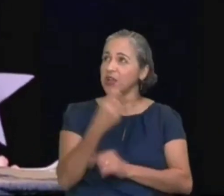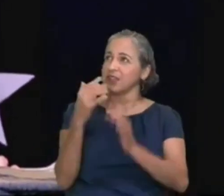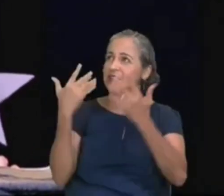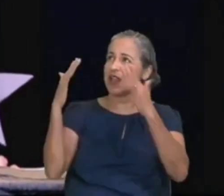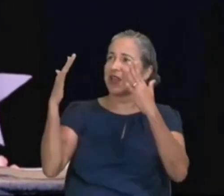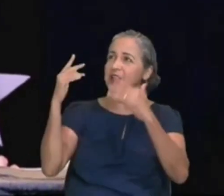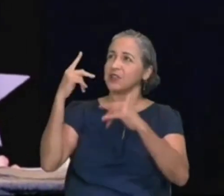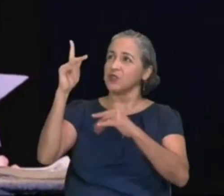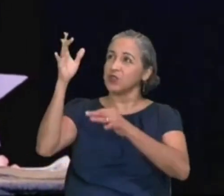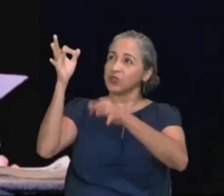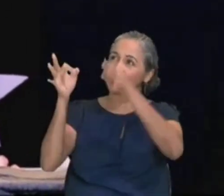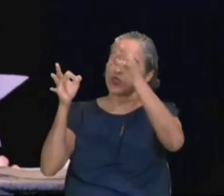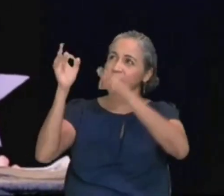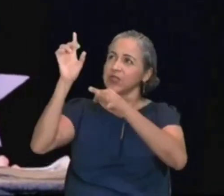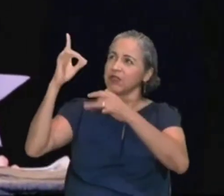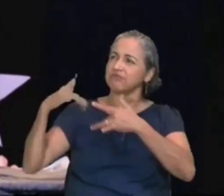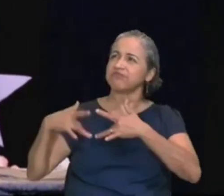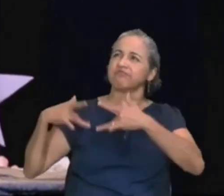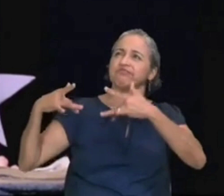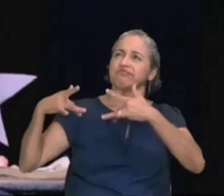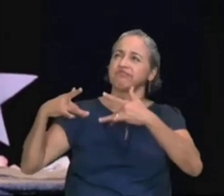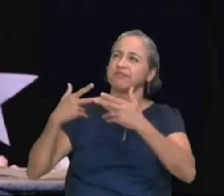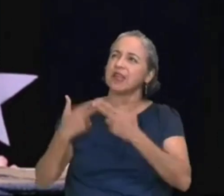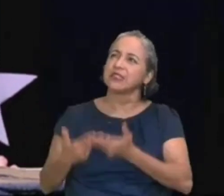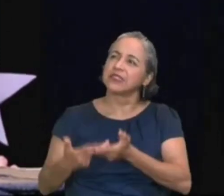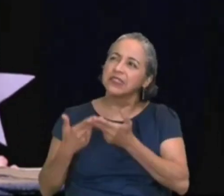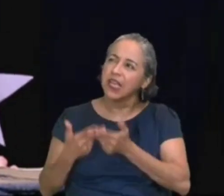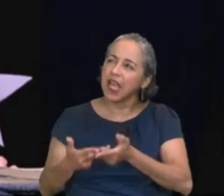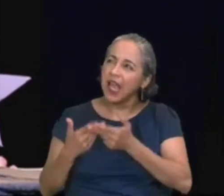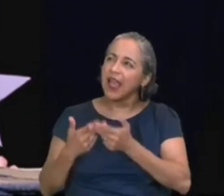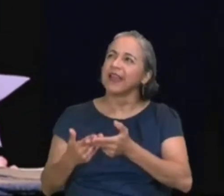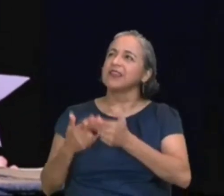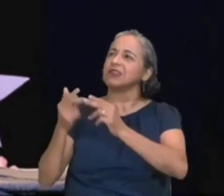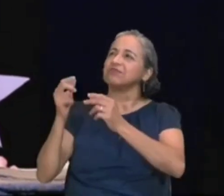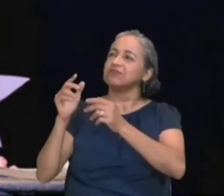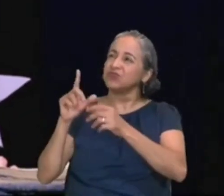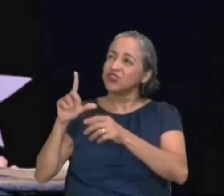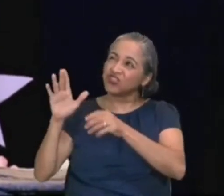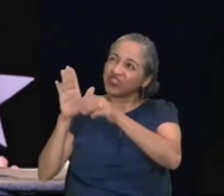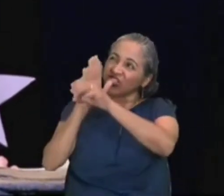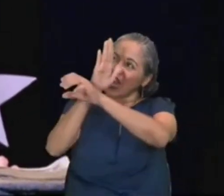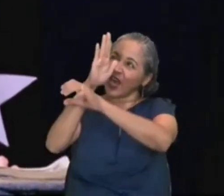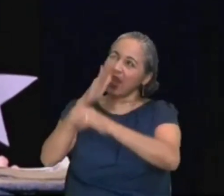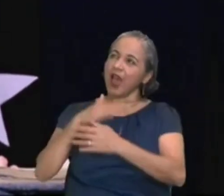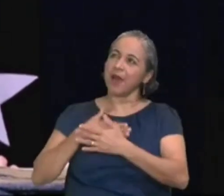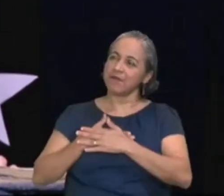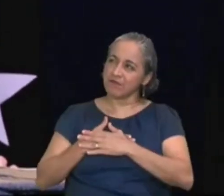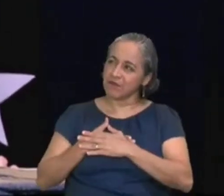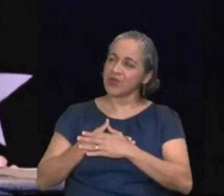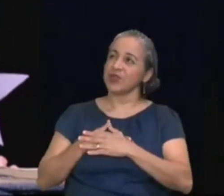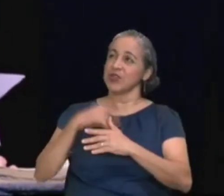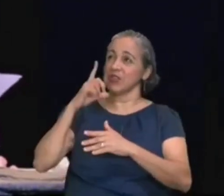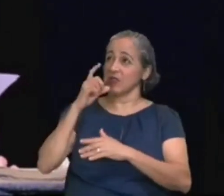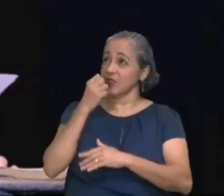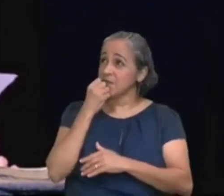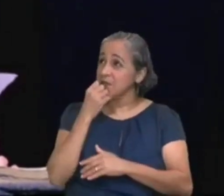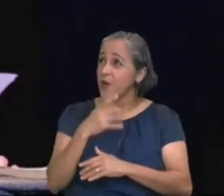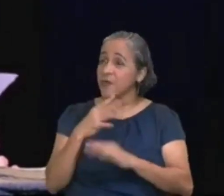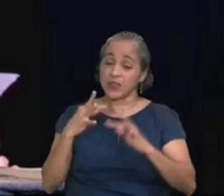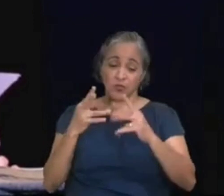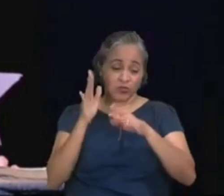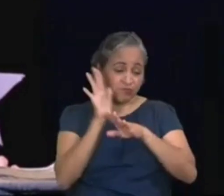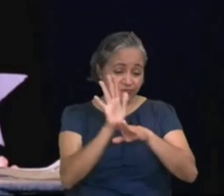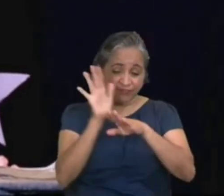Senhor, é misericordioso, e compassivo, paciente, e transbordante, de amor, o Senhor, é bom, para todos, a sua